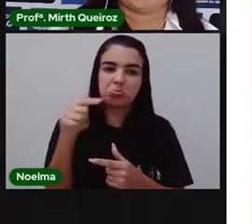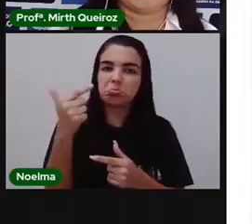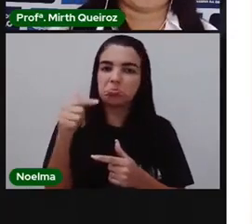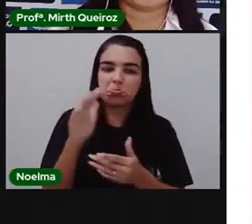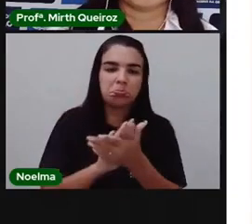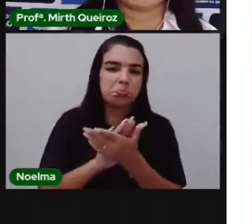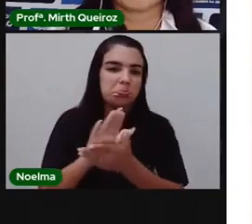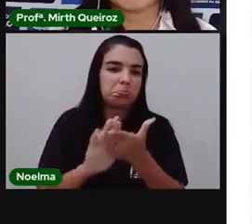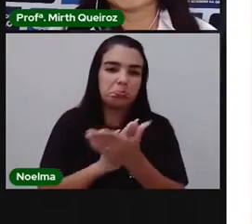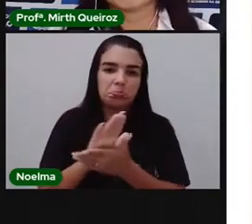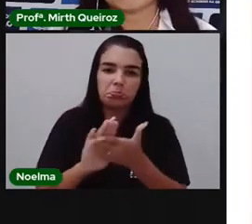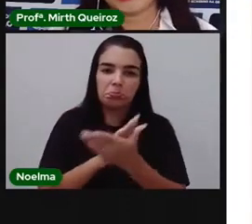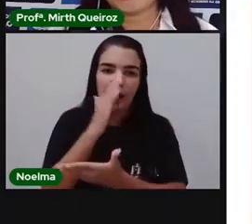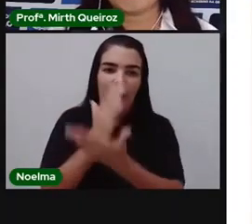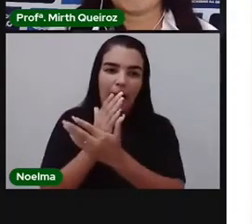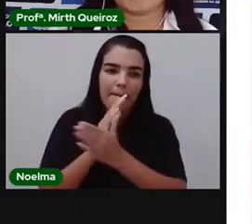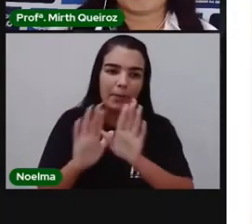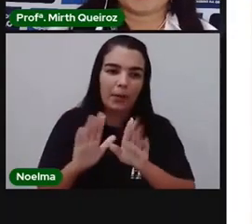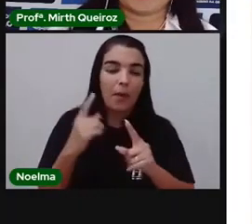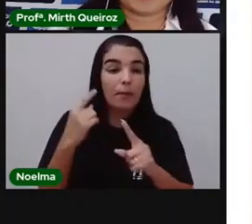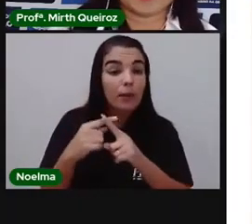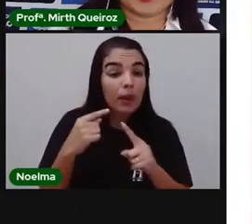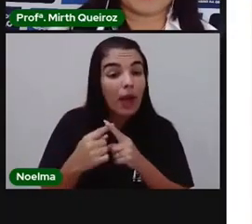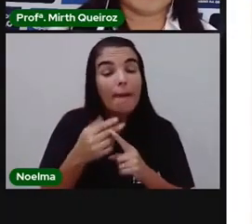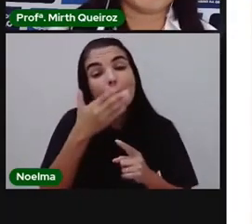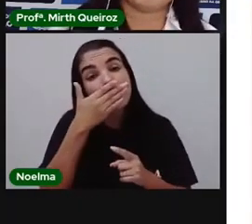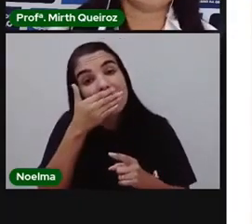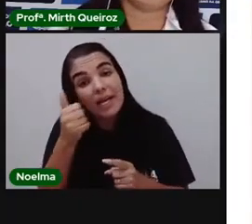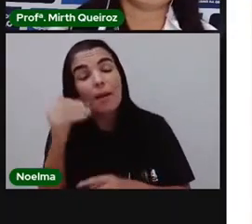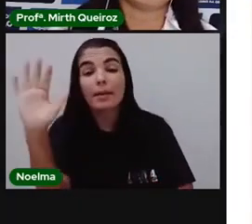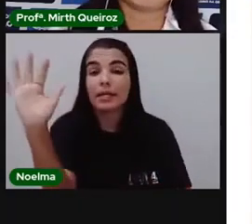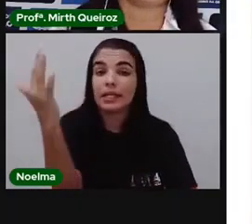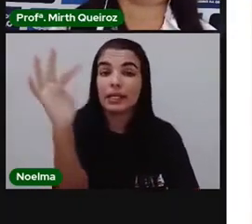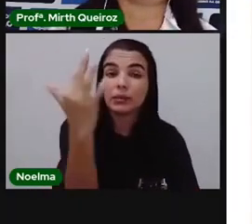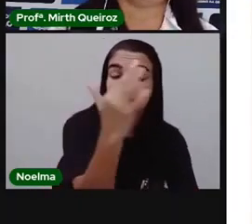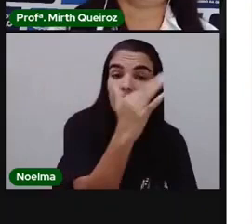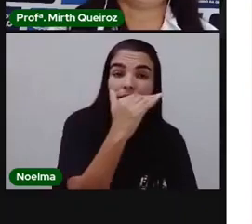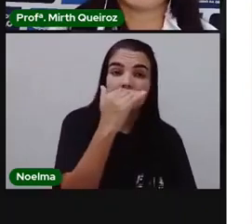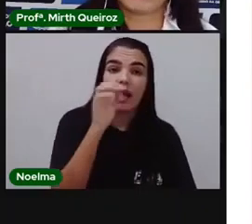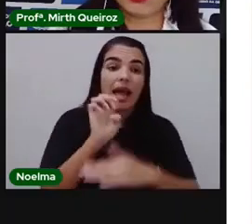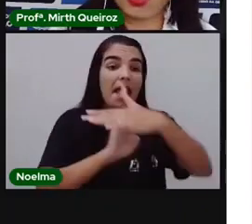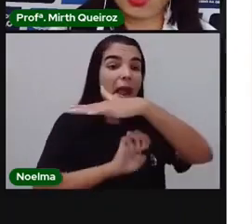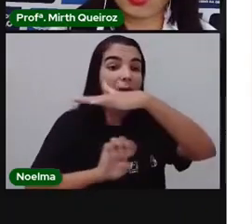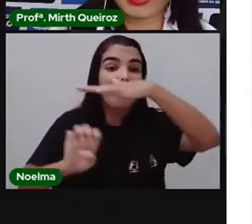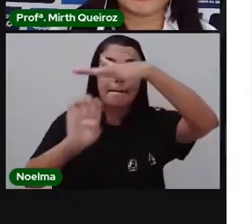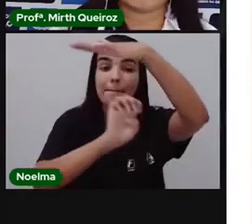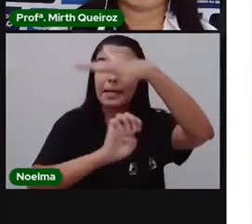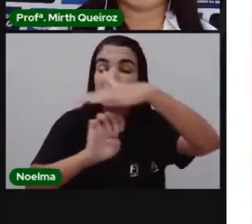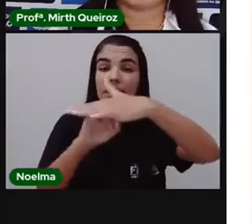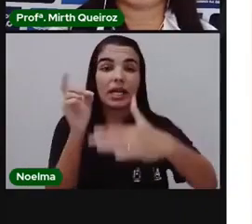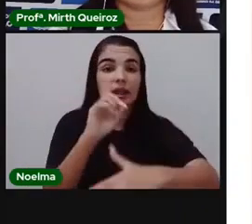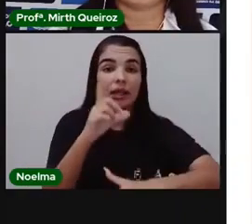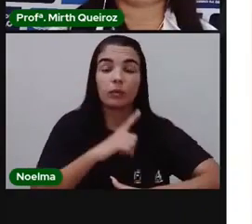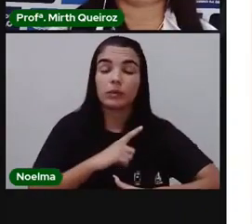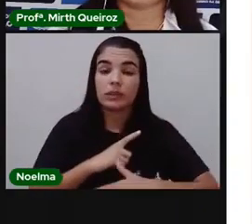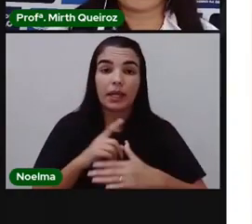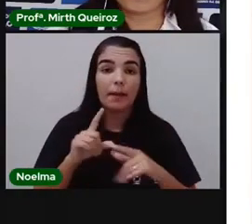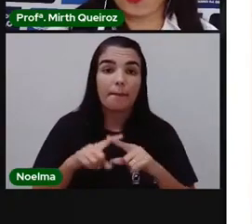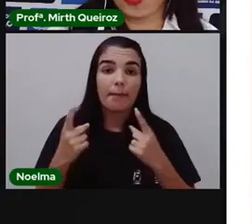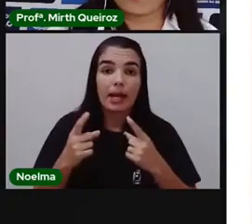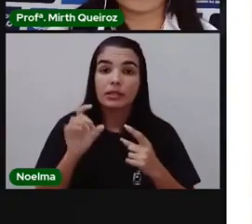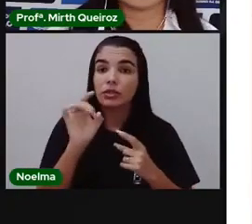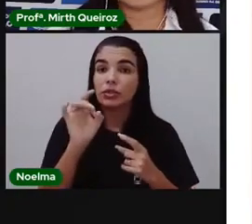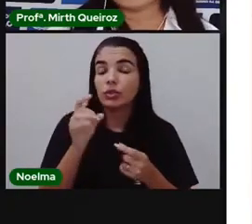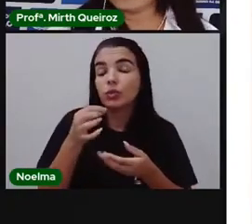Algumas empresas também não usam mais o canudo, né? Utilizam apenas